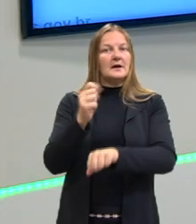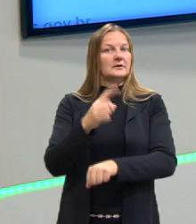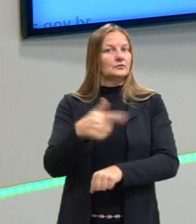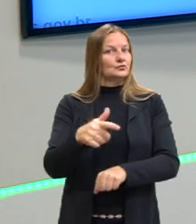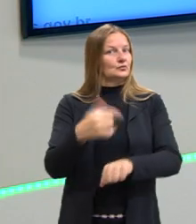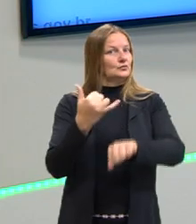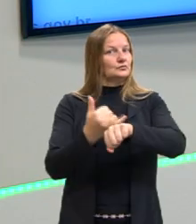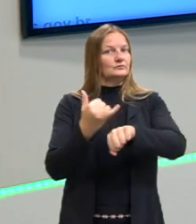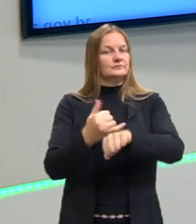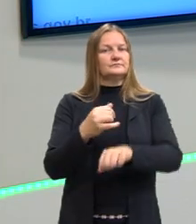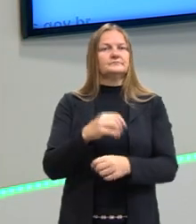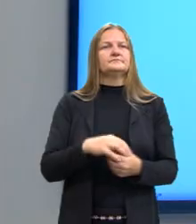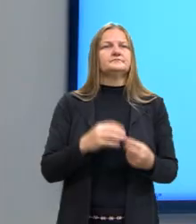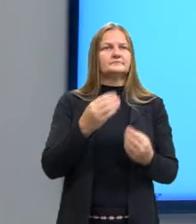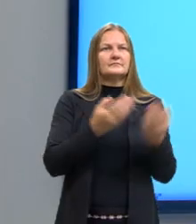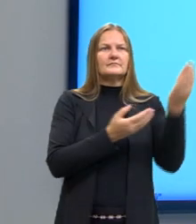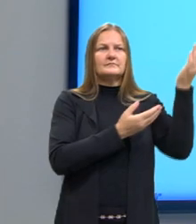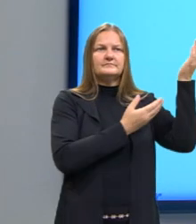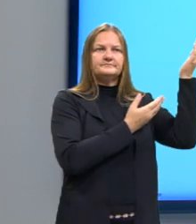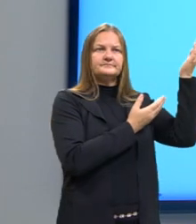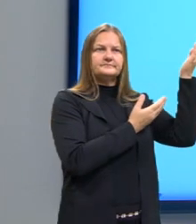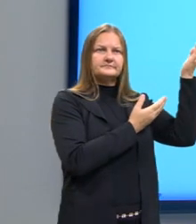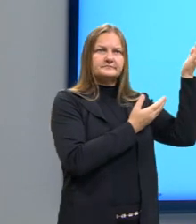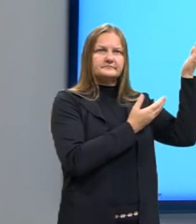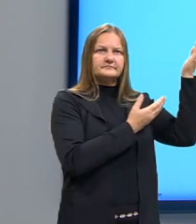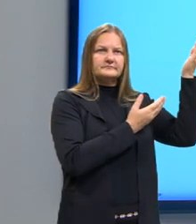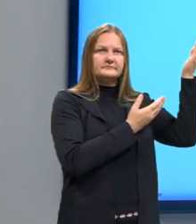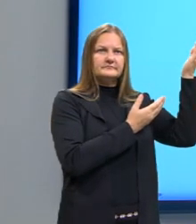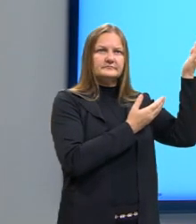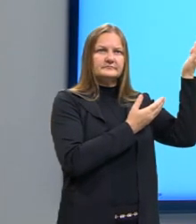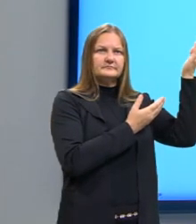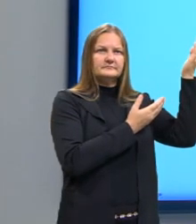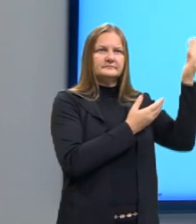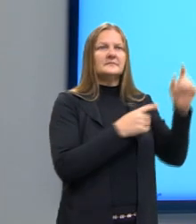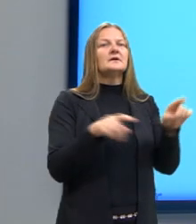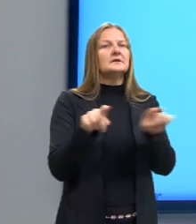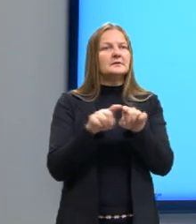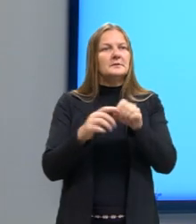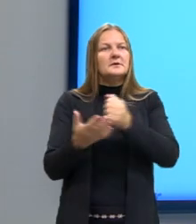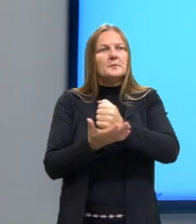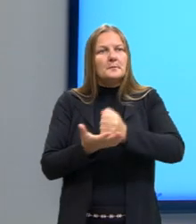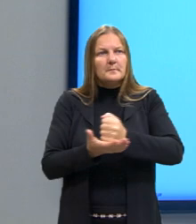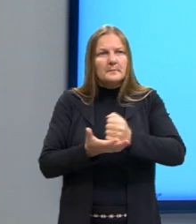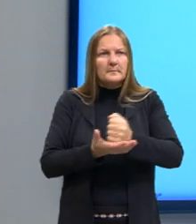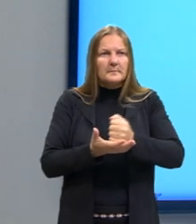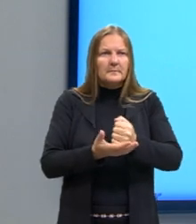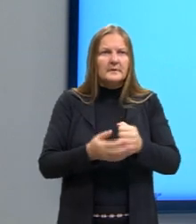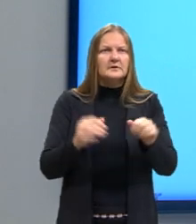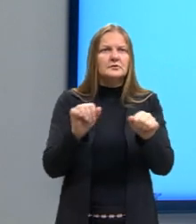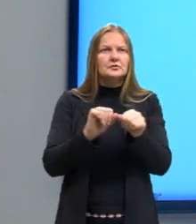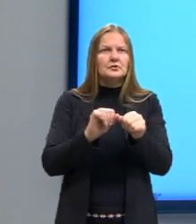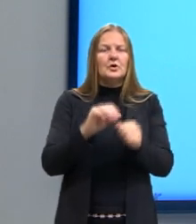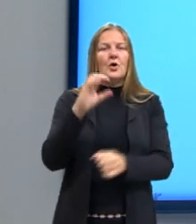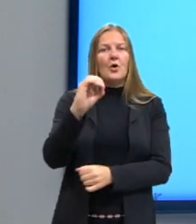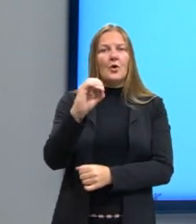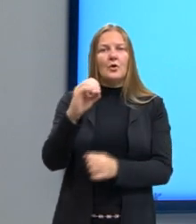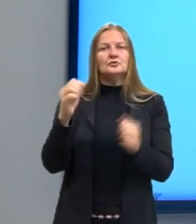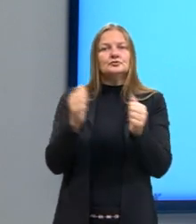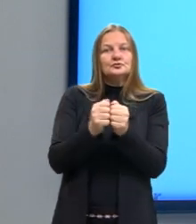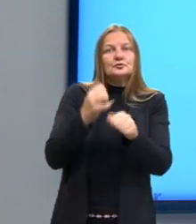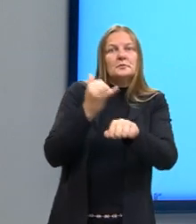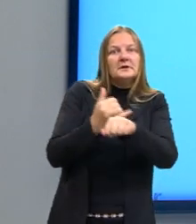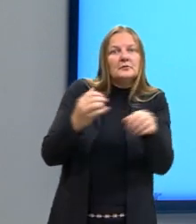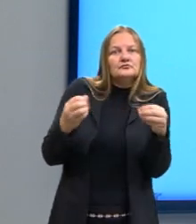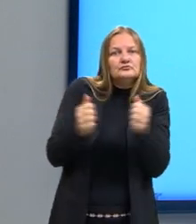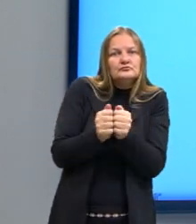como o Cl2O, o SO2. E os básicos são aqueles formados por oxigênio e metais, mas